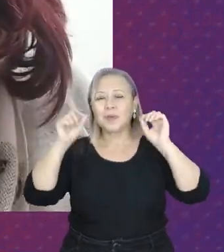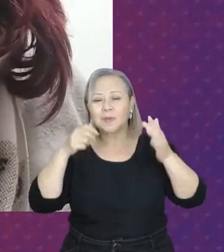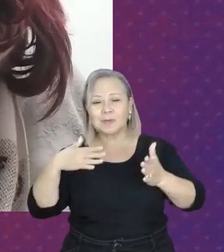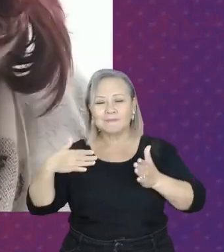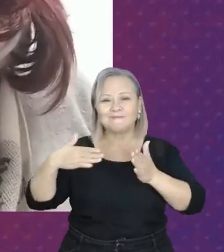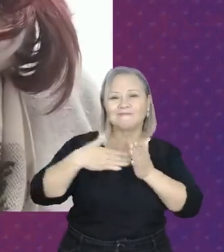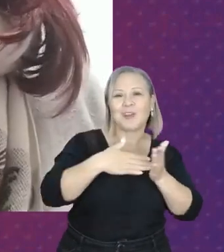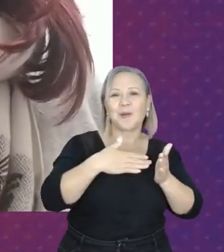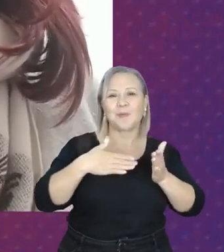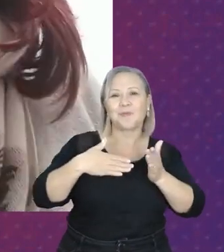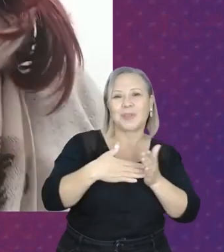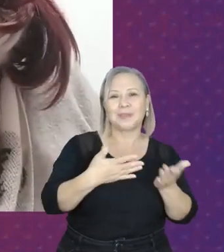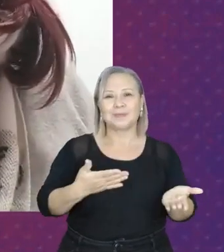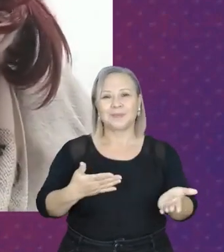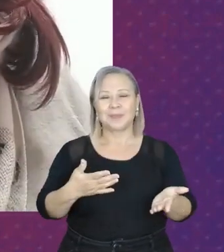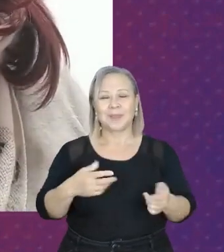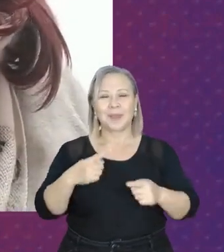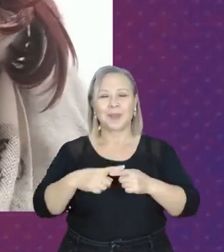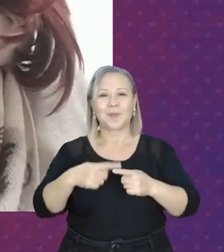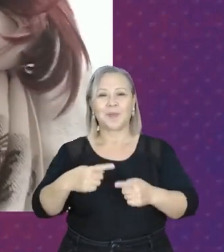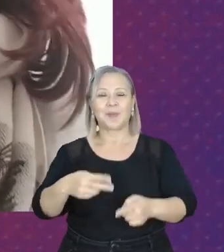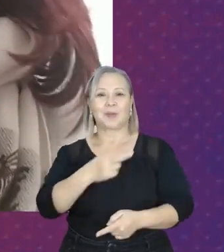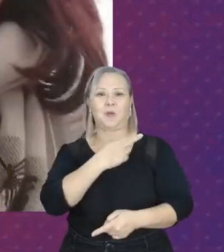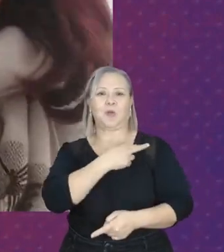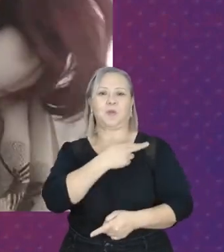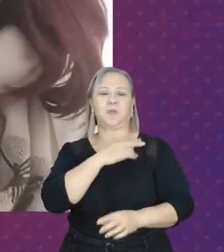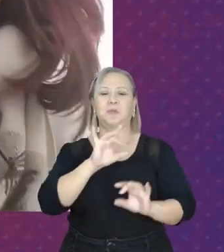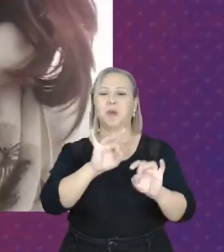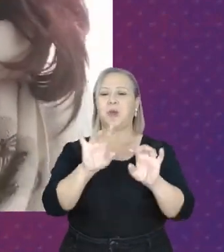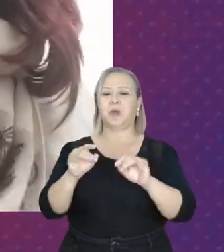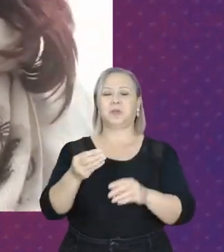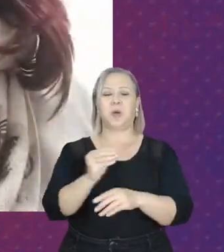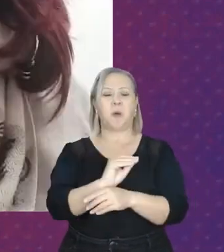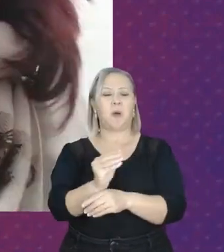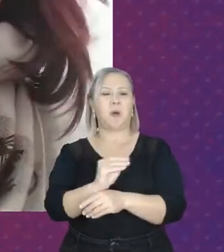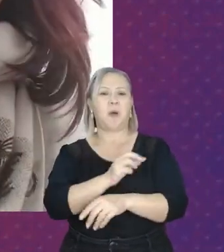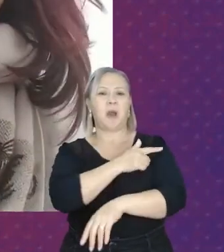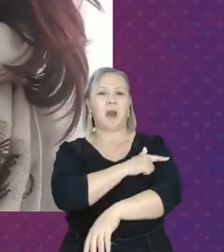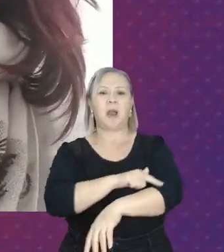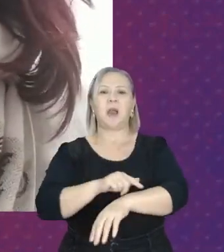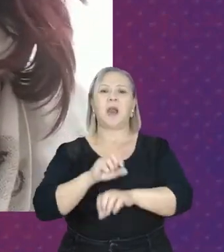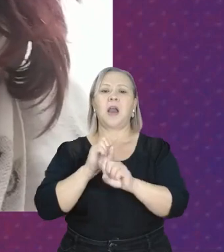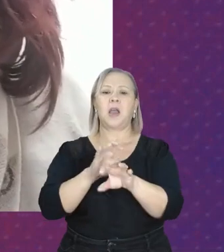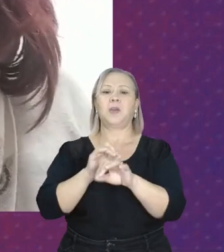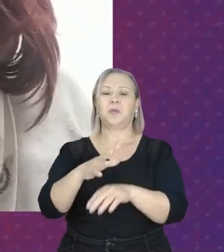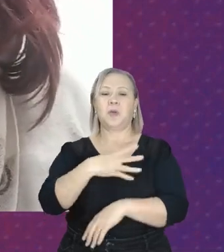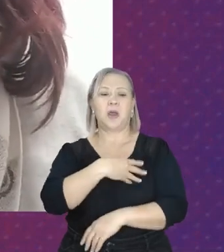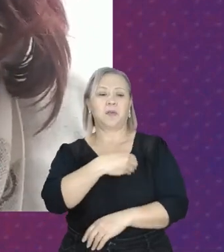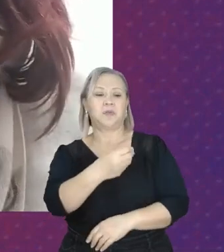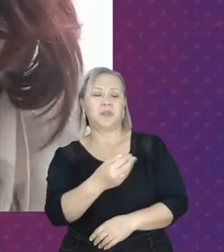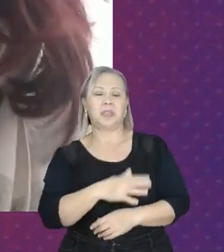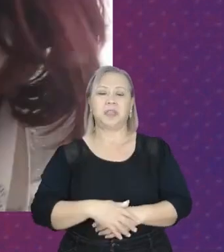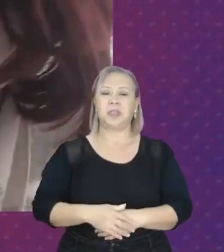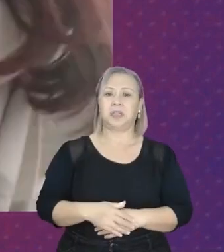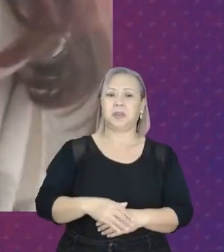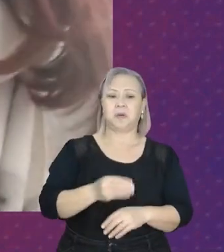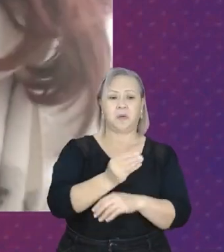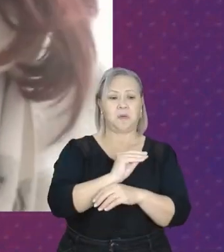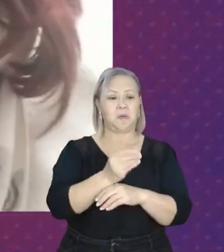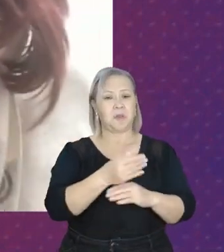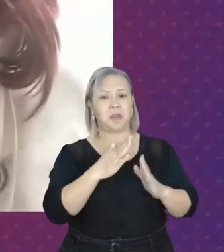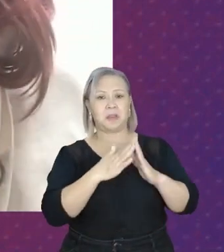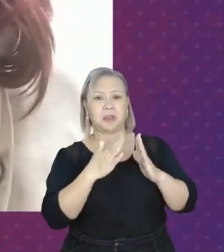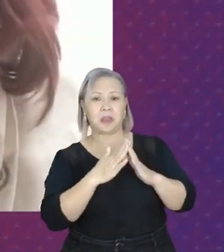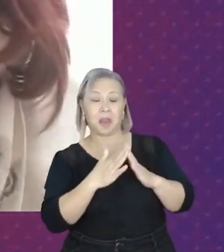educar os filhos e trabalhar fora, muitas vezes em coisas que a gente não quer,